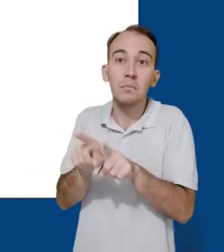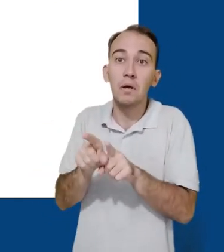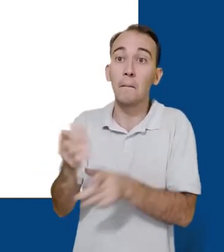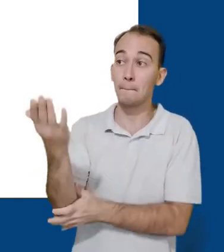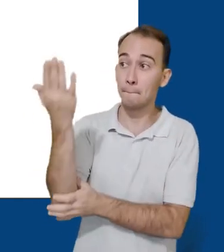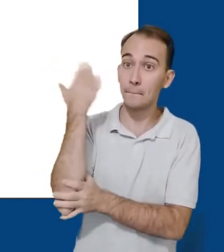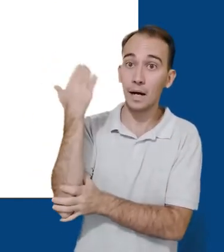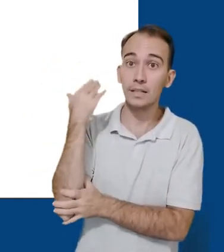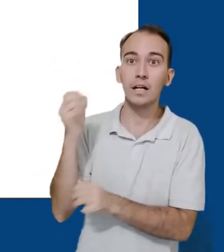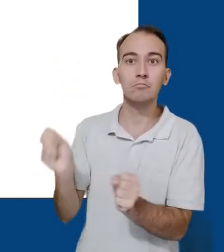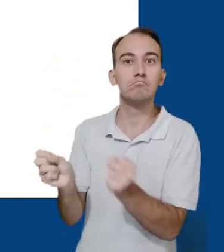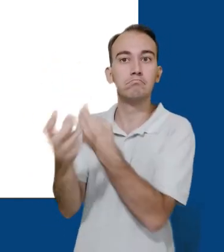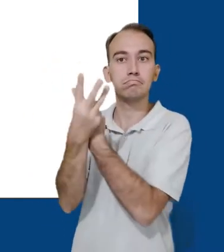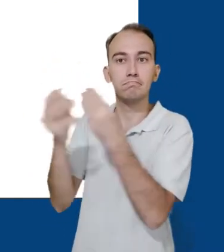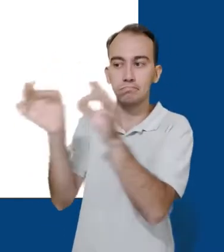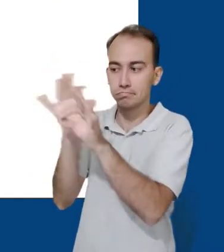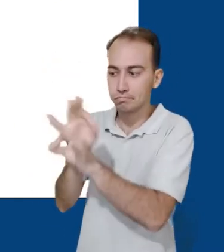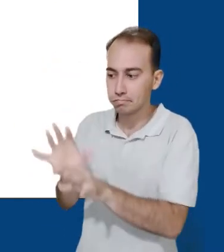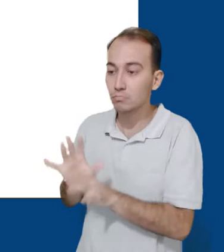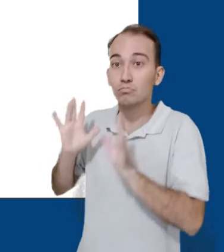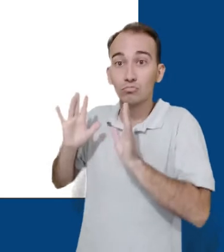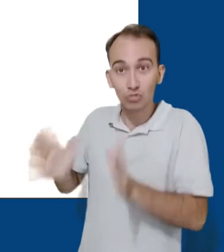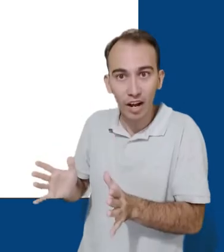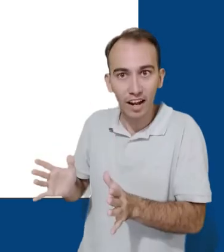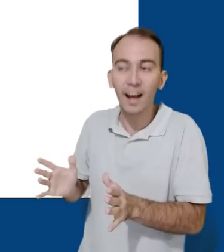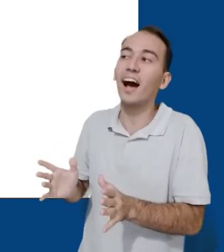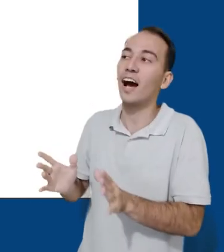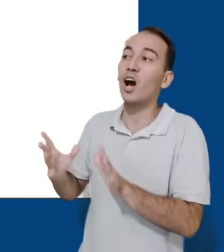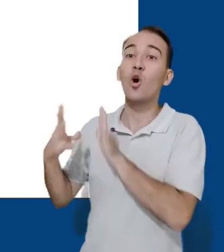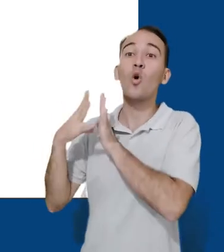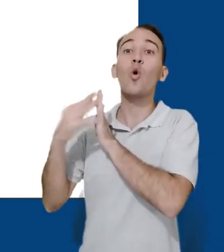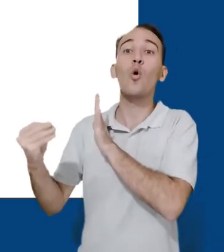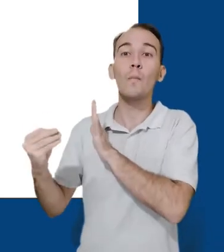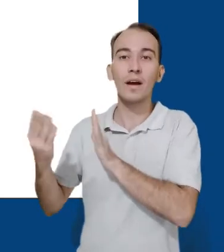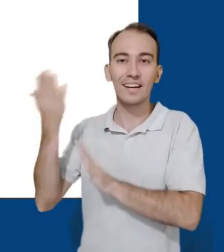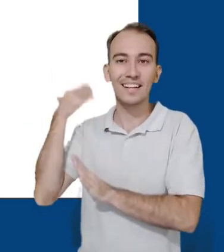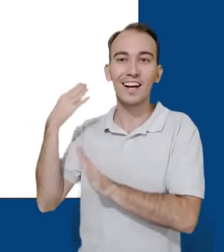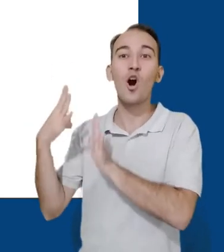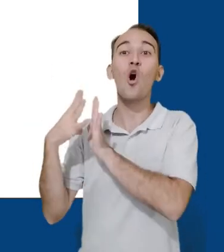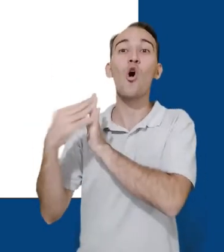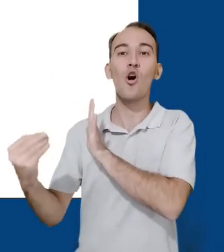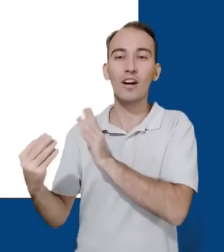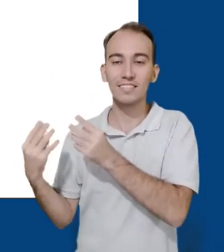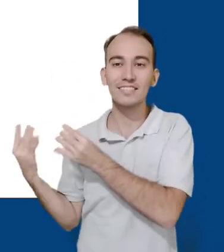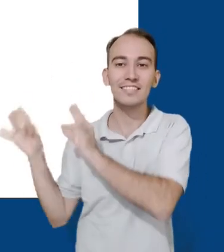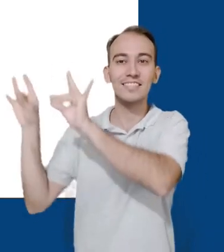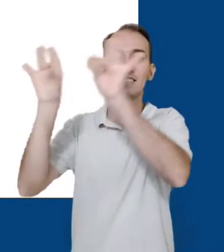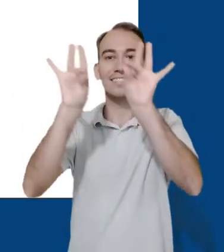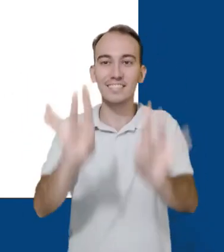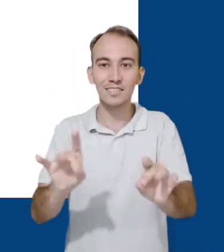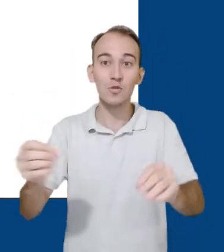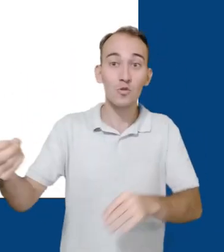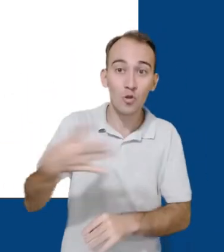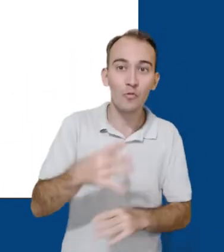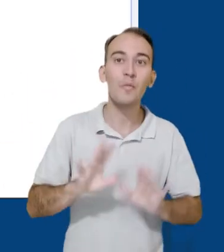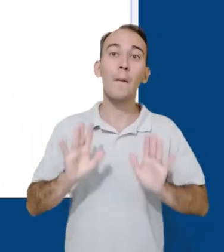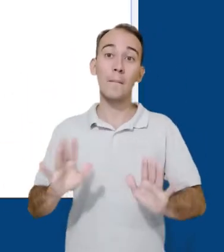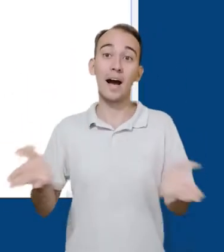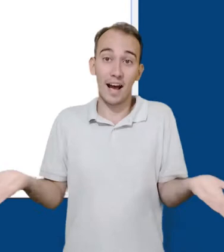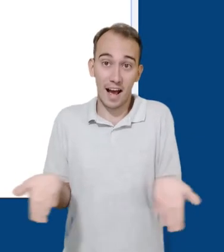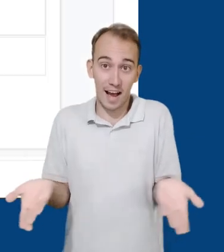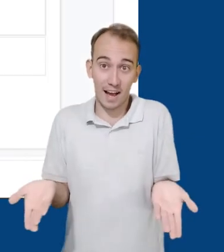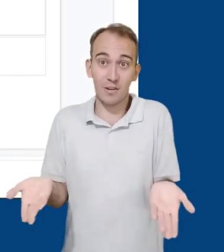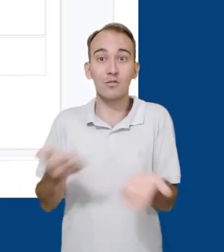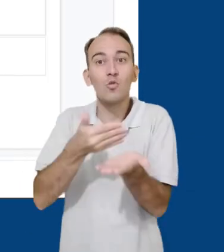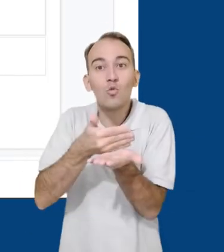algum modelo já oferecido pelo Google. Podemos também acessar apresentações já editadas anteriormente por nós. Vou iniciar uma apresentação